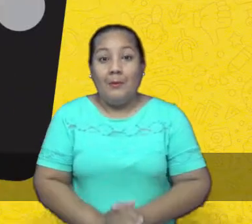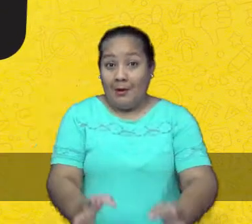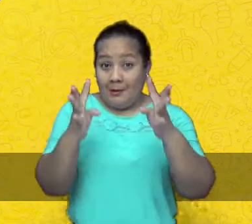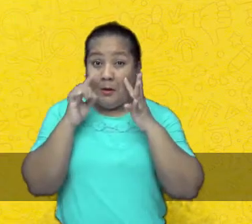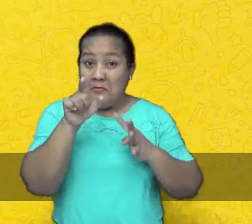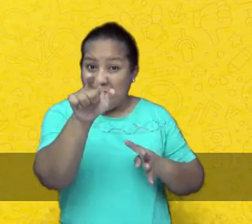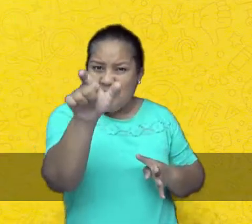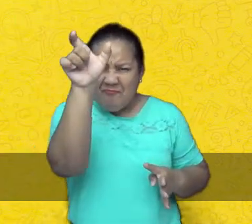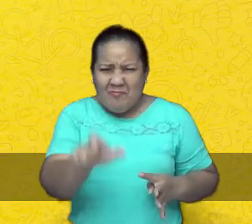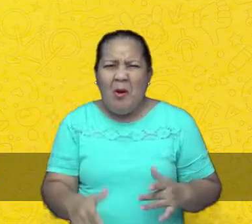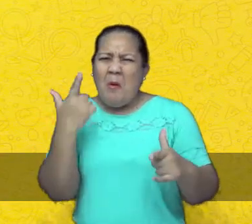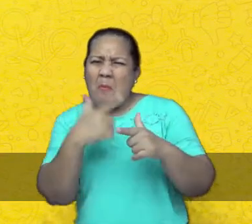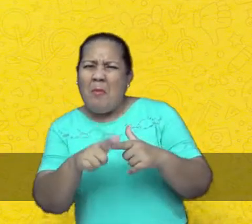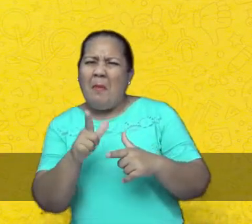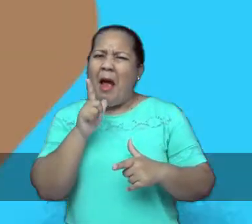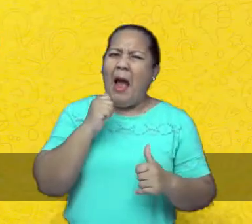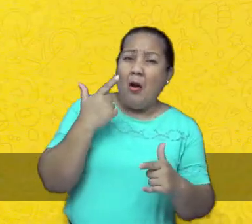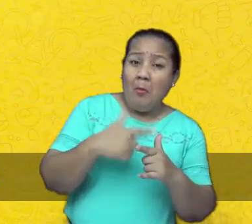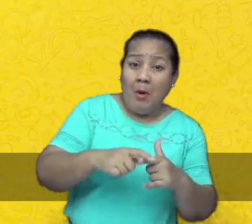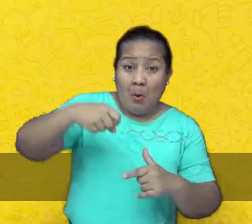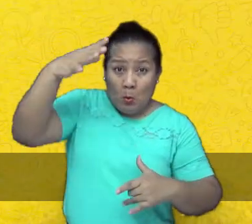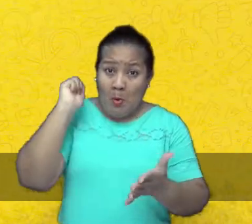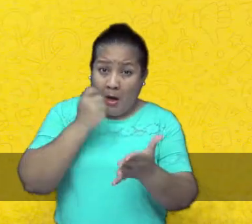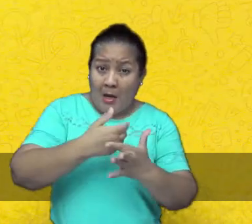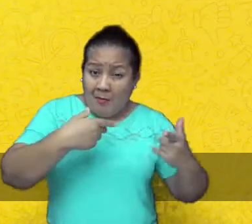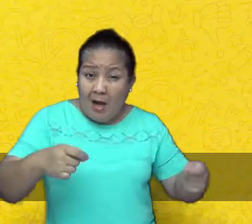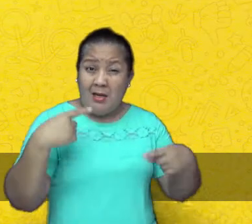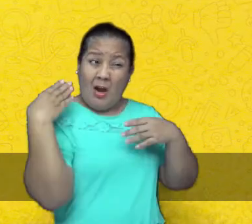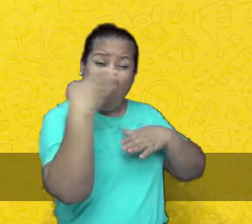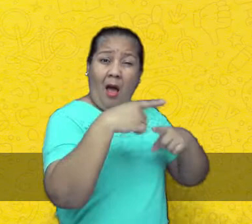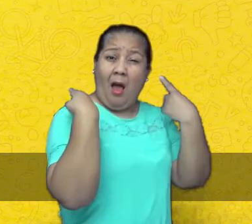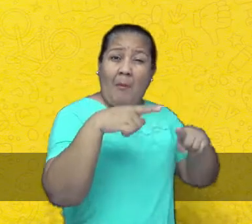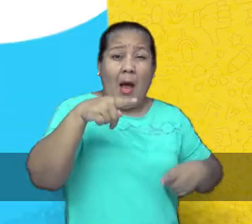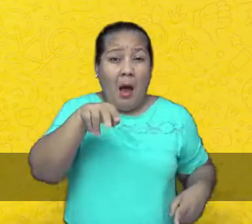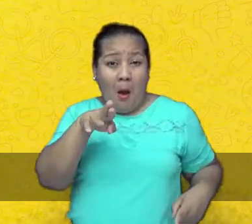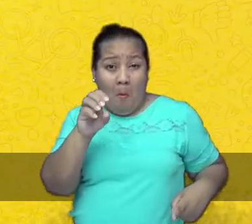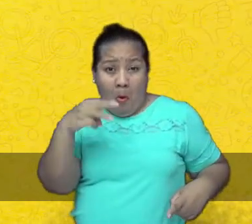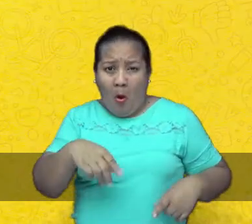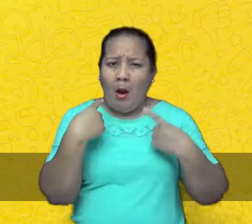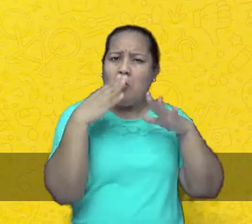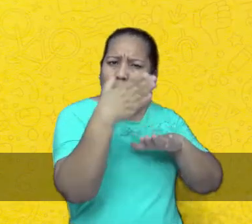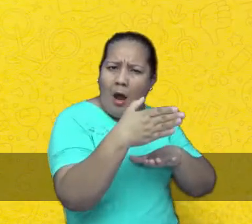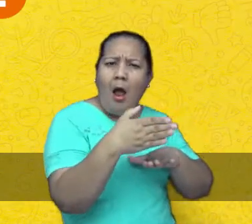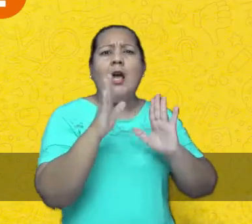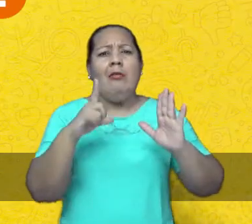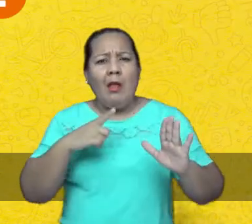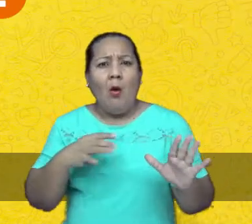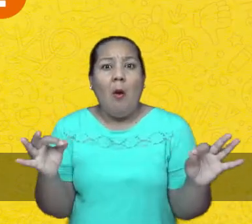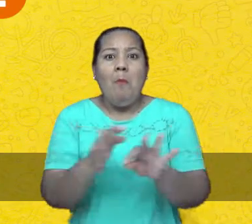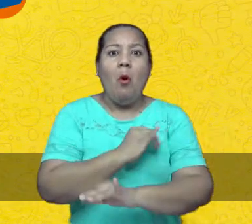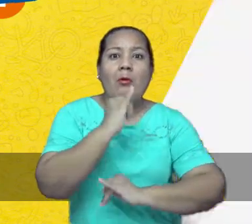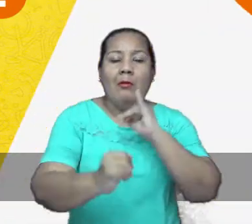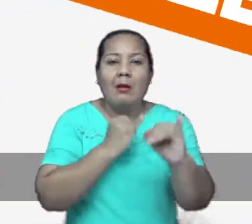Atenção consumidor! Se você teve problema com as contas de água ou luz e já reclamou no Procon Estadual, participe do Mutirão Online Procon